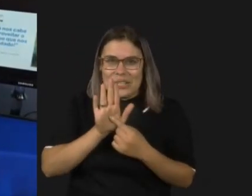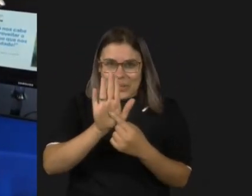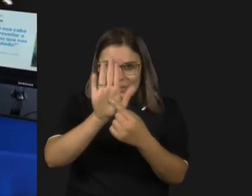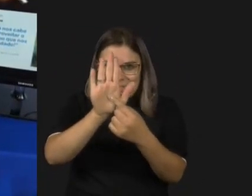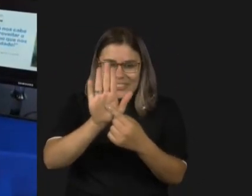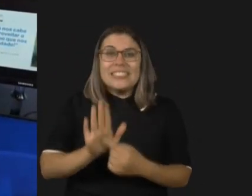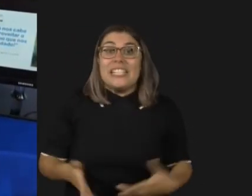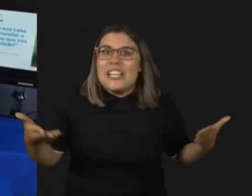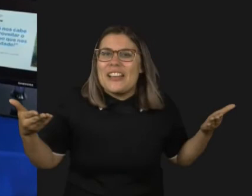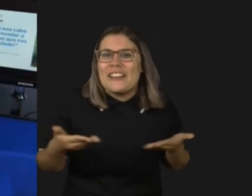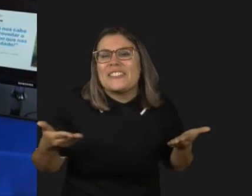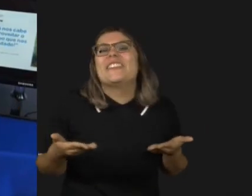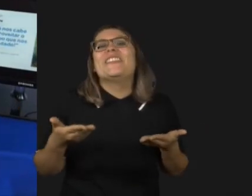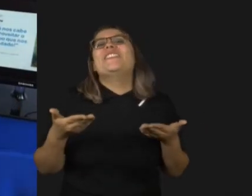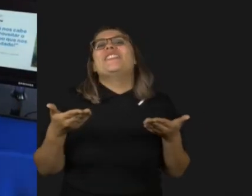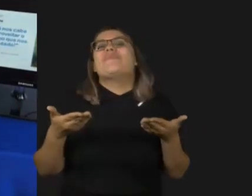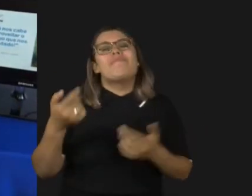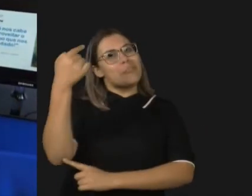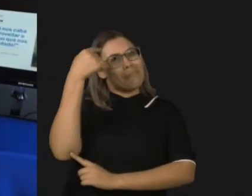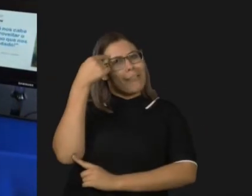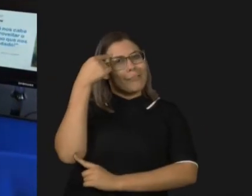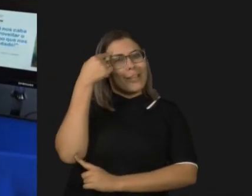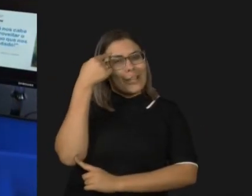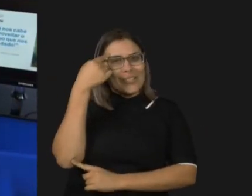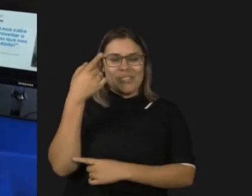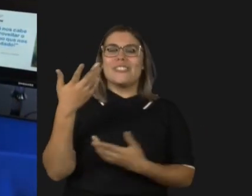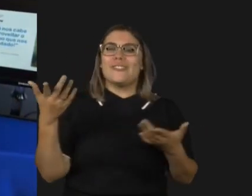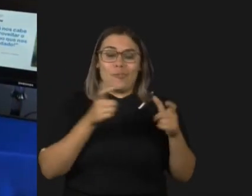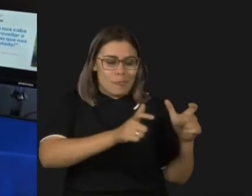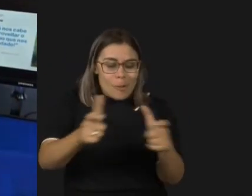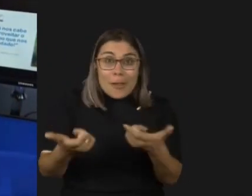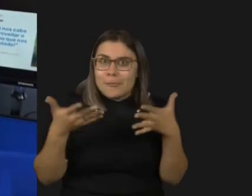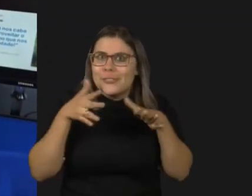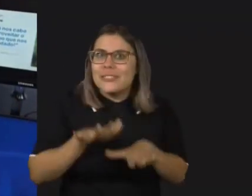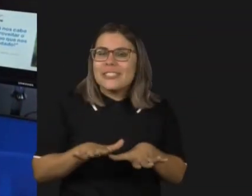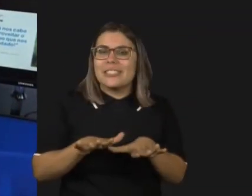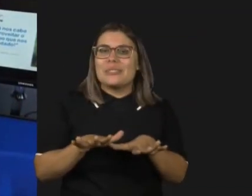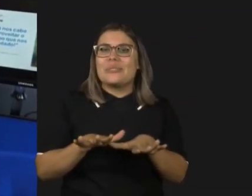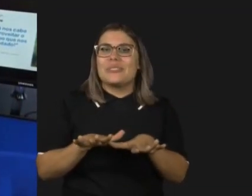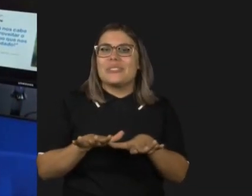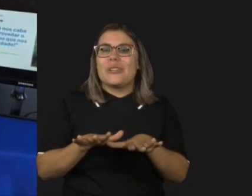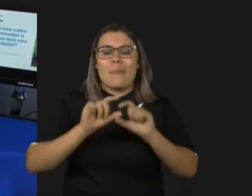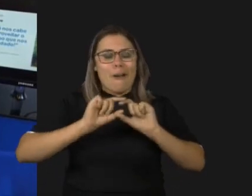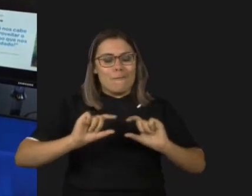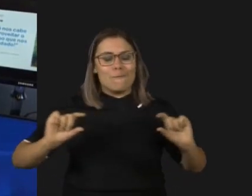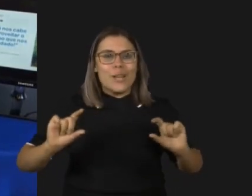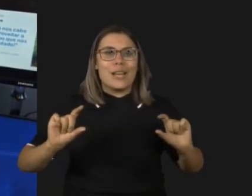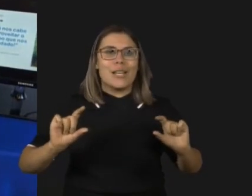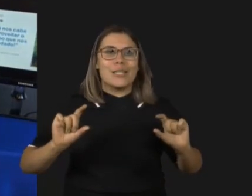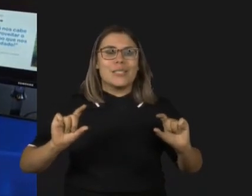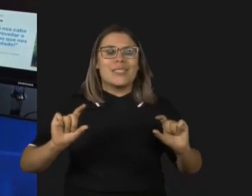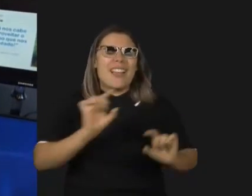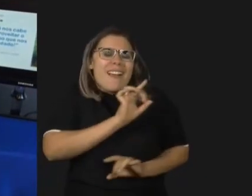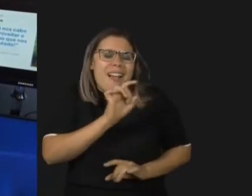E agora Pra que a gente reflita O que nós falamos Do ambiente inclusivo Eu trago Uma frase Que impacta Cada